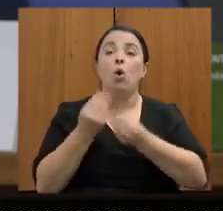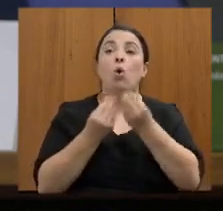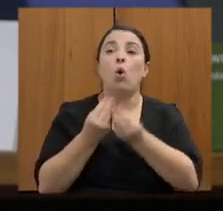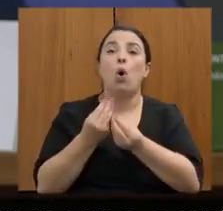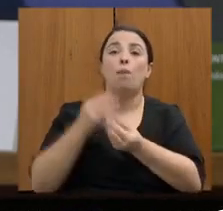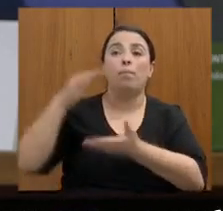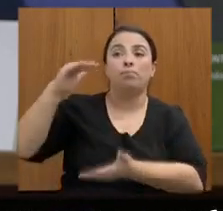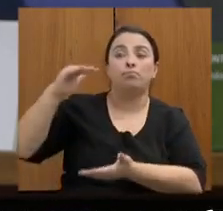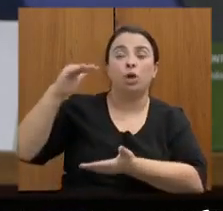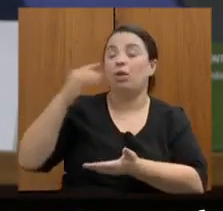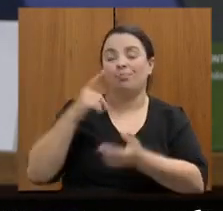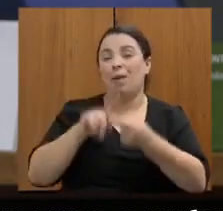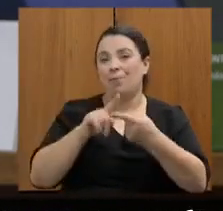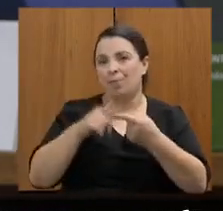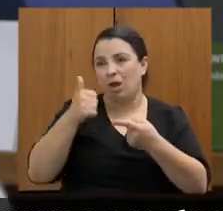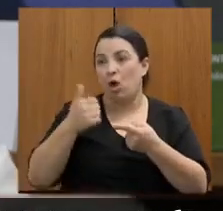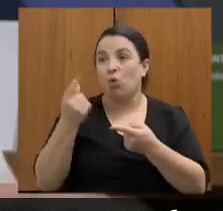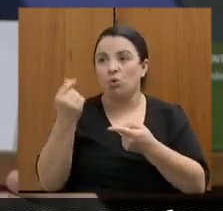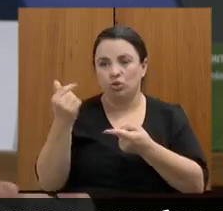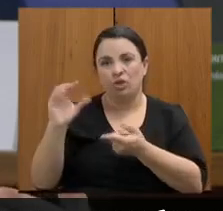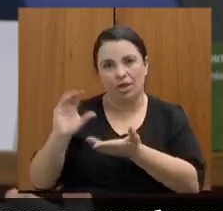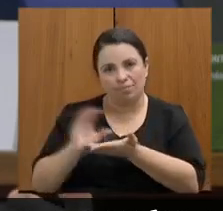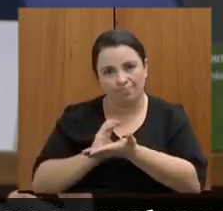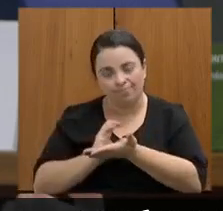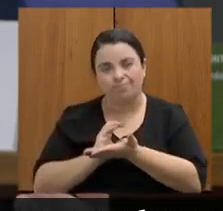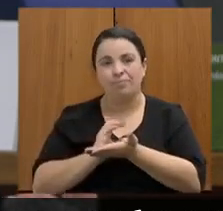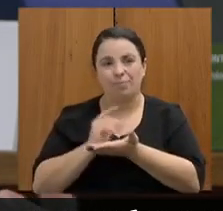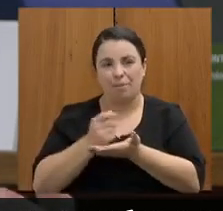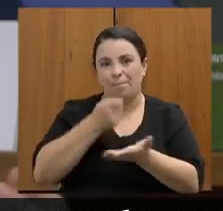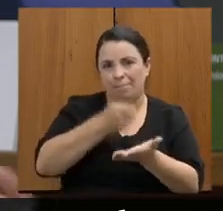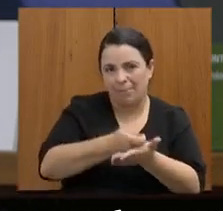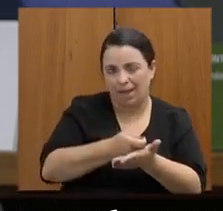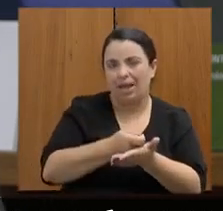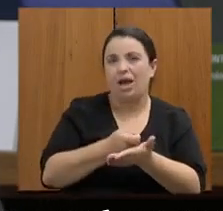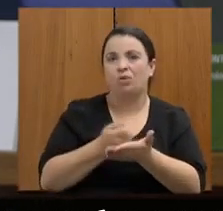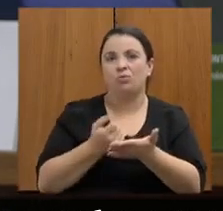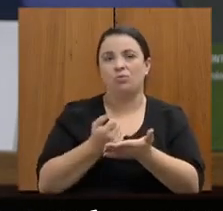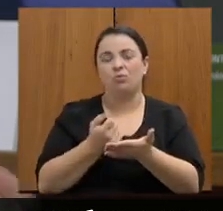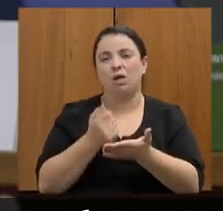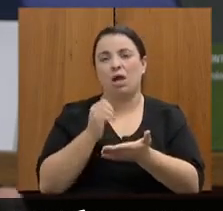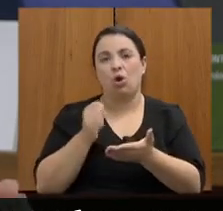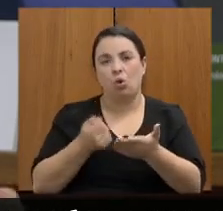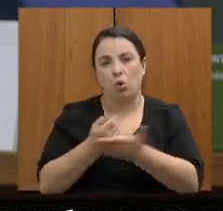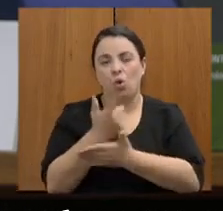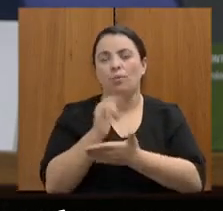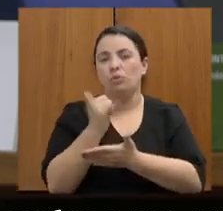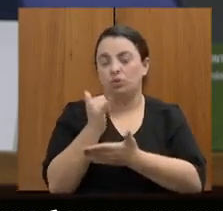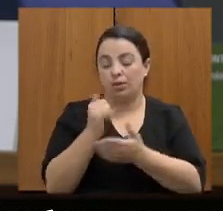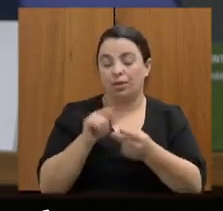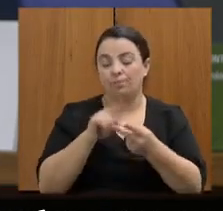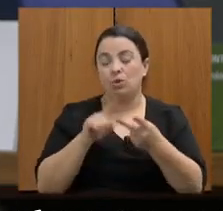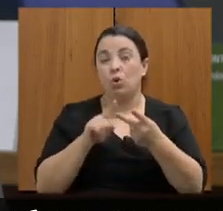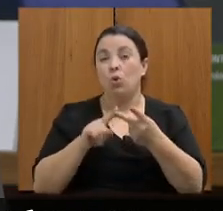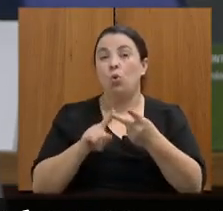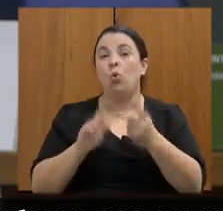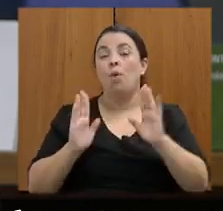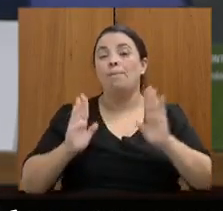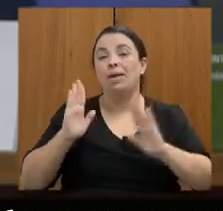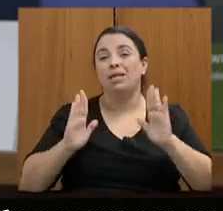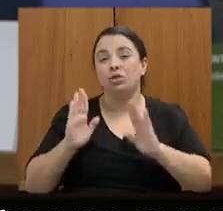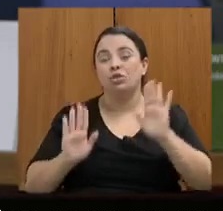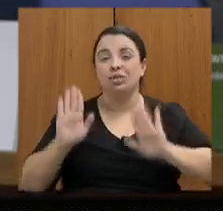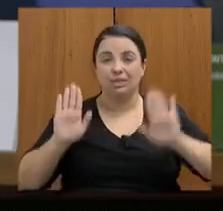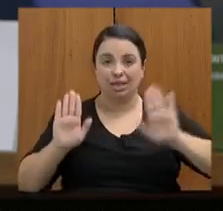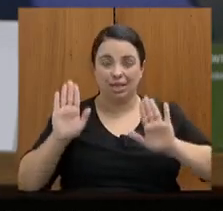para fazer o processo de aquisição o tempo do processo licitatório e a situação da